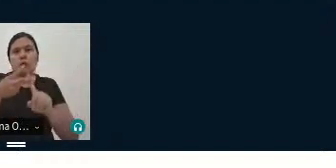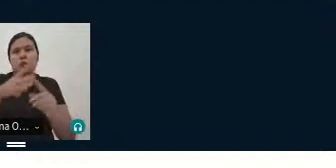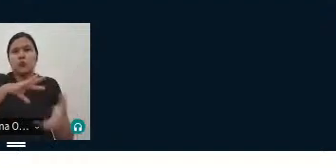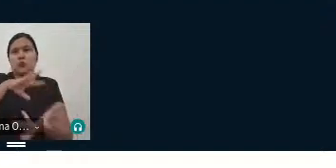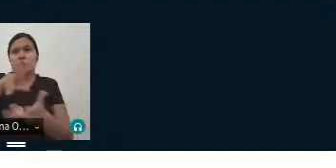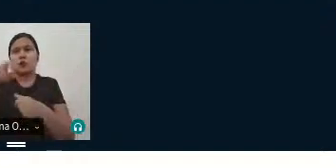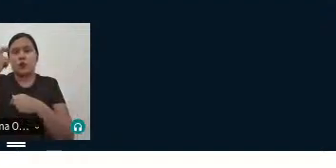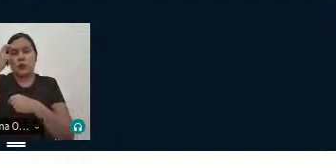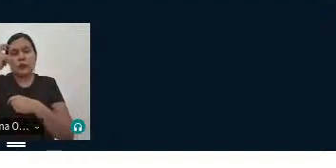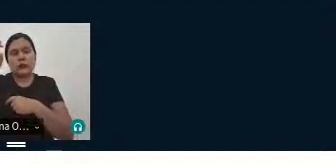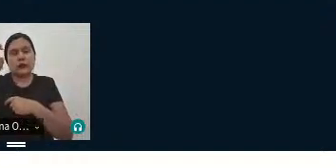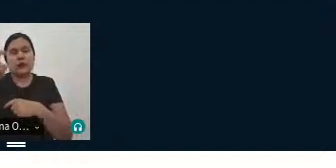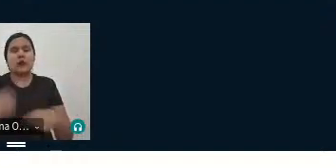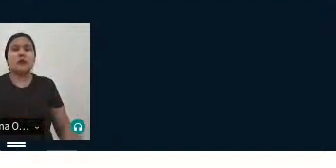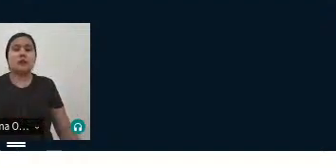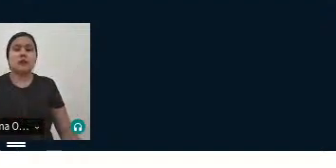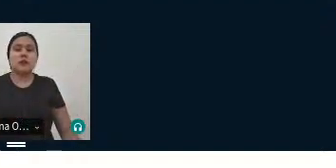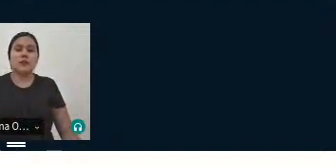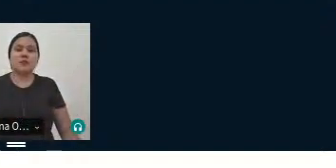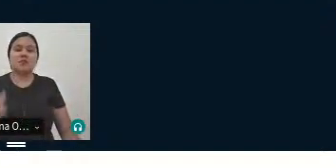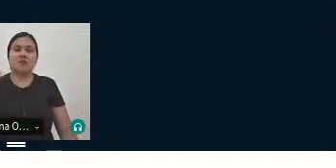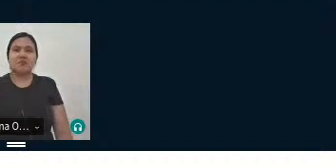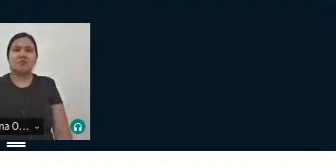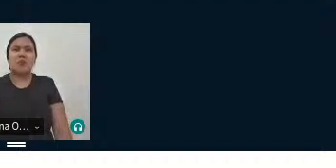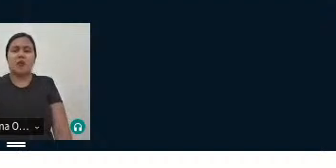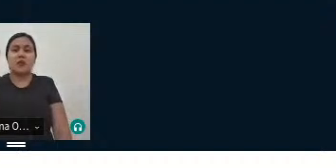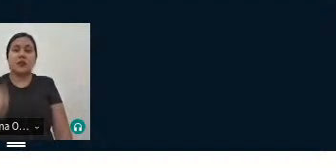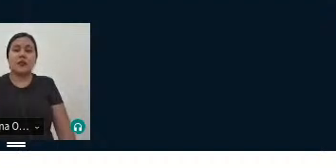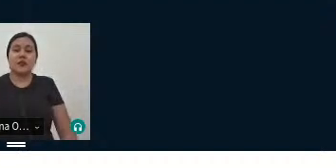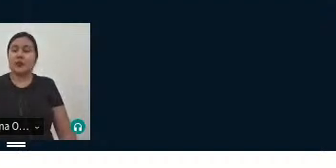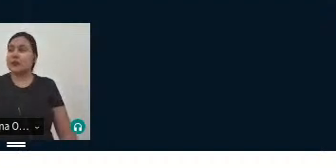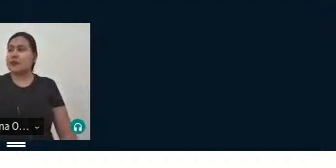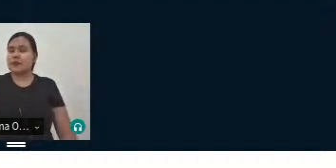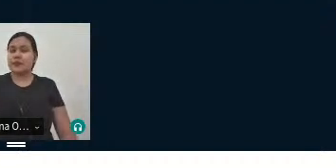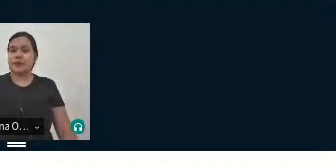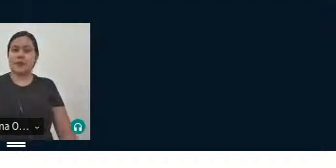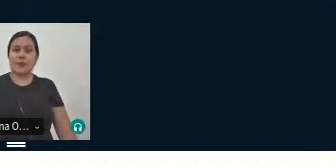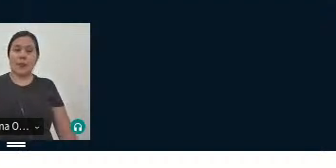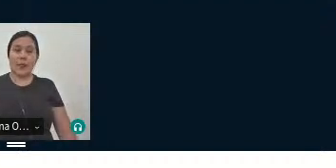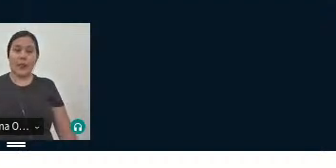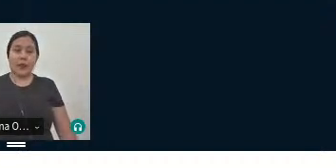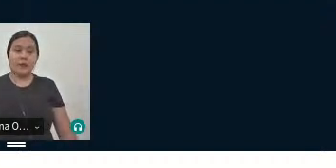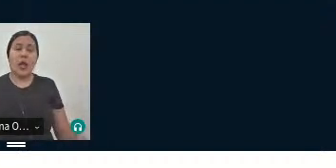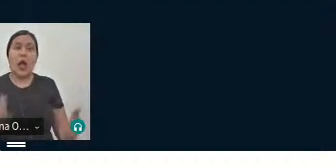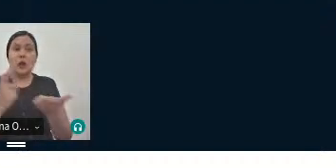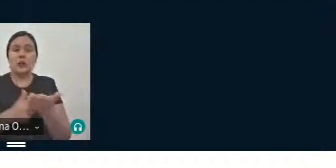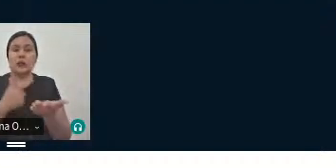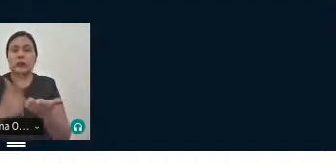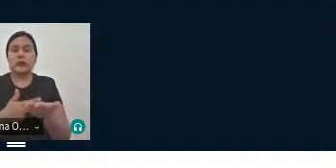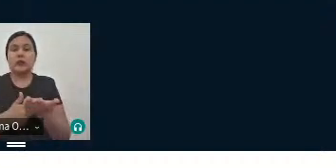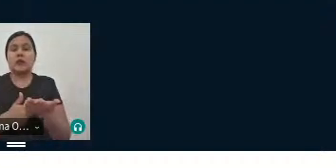culturais, né, muito interessante, Oriente e Ocidente, e por meio dessa obra, né,